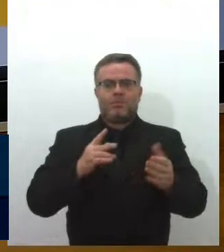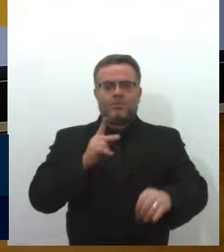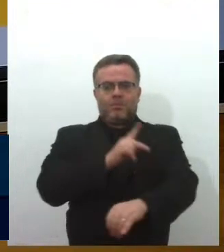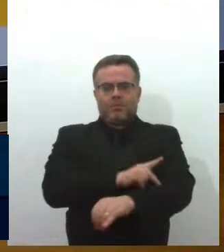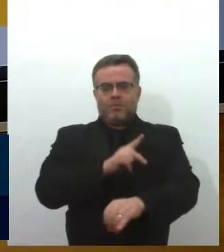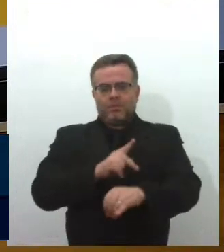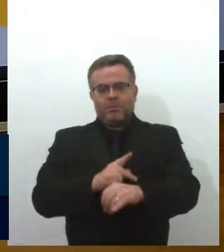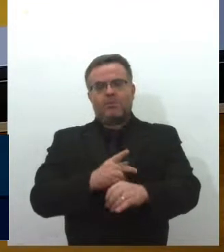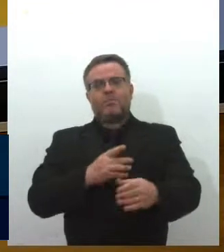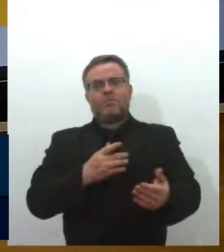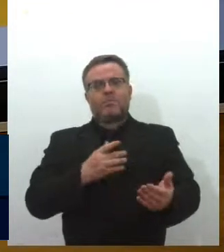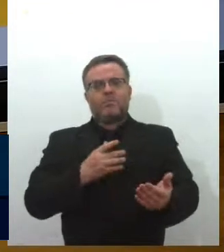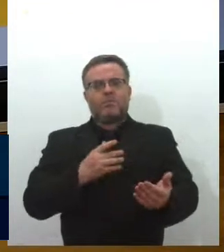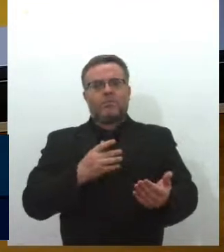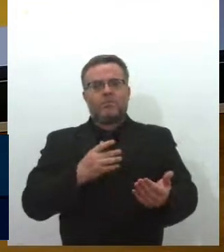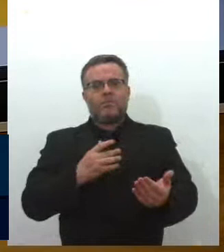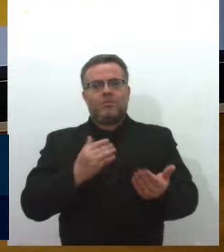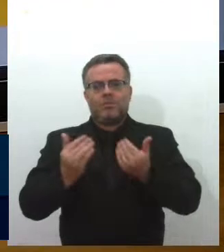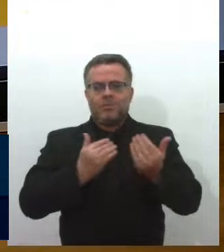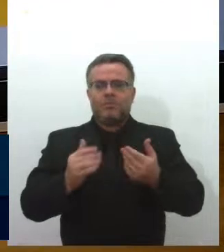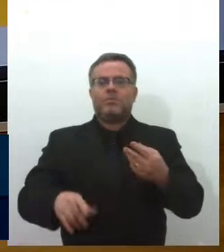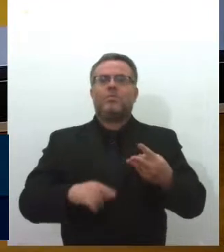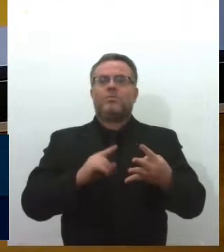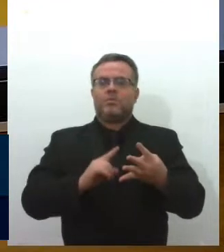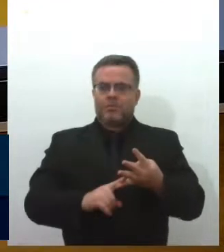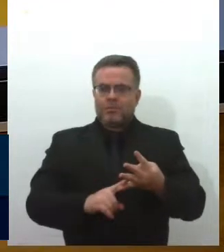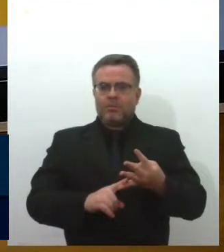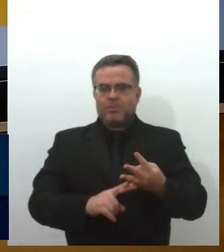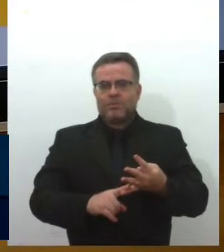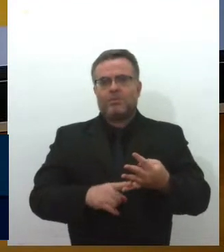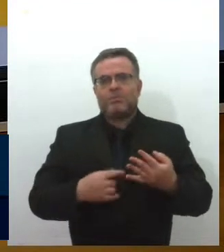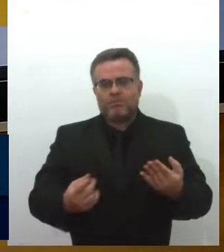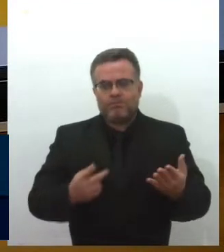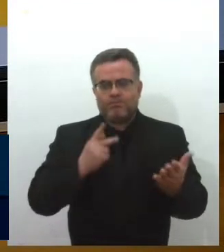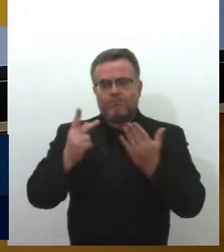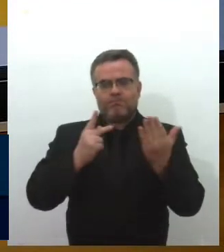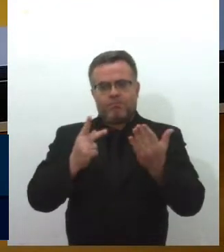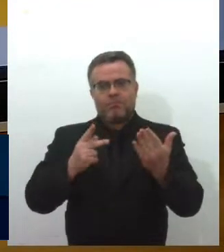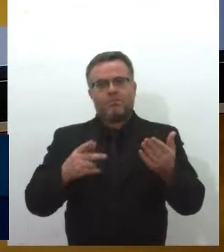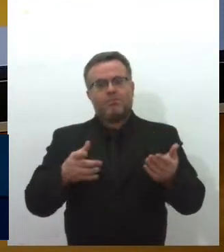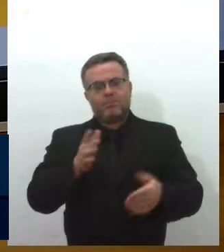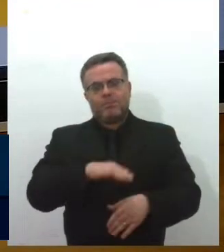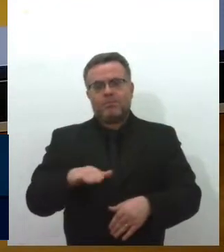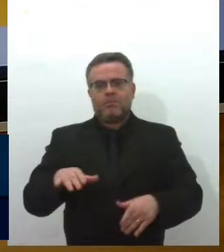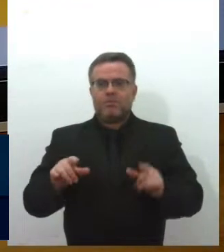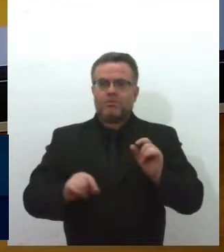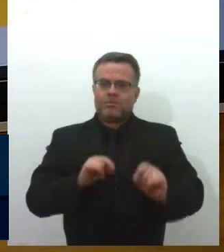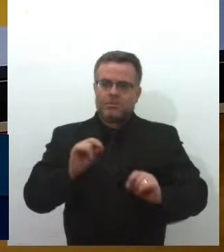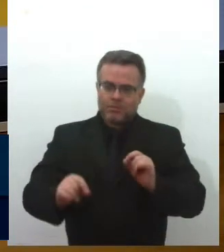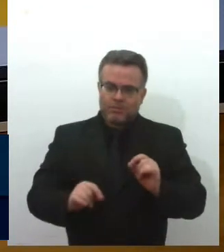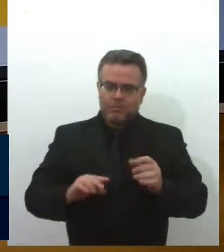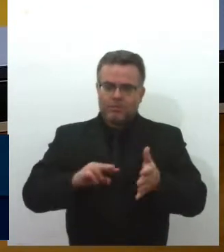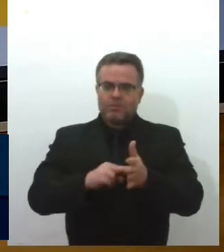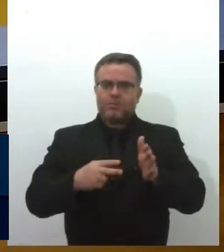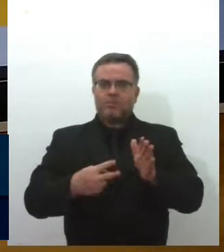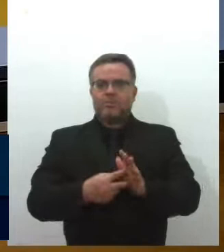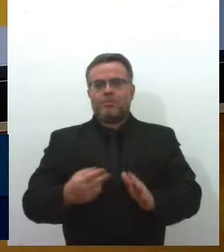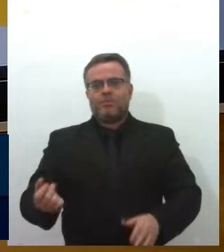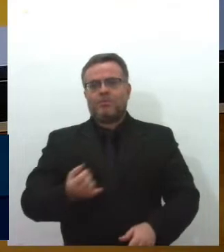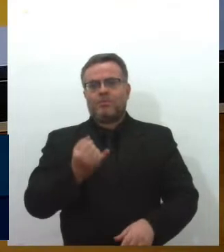e com pediatra. Deputados, isso tem um significado muito grande.